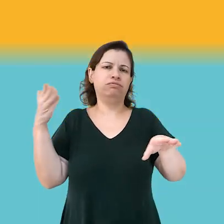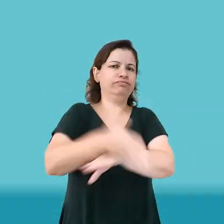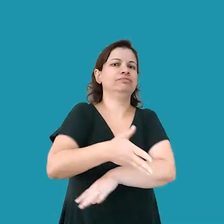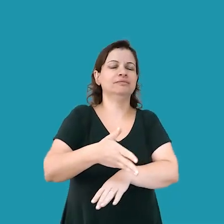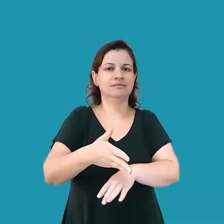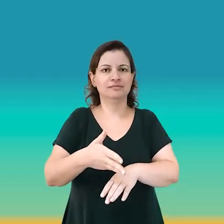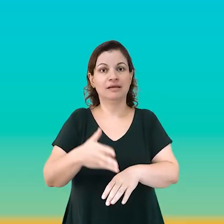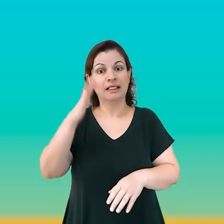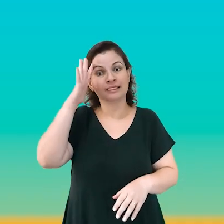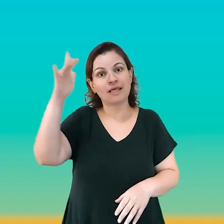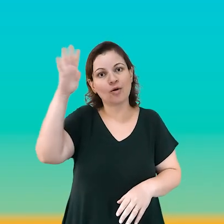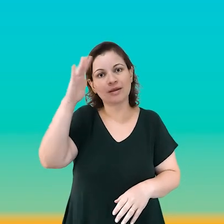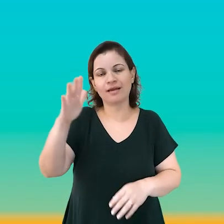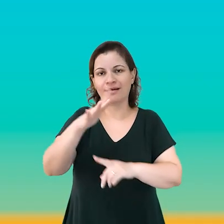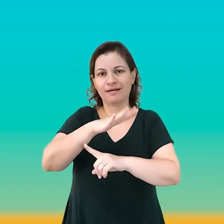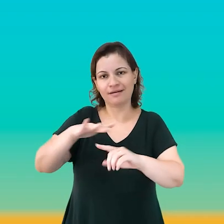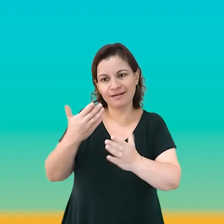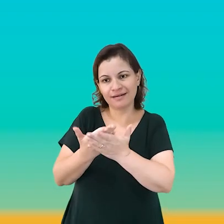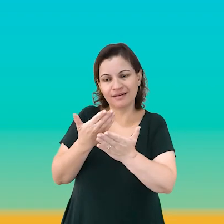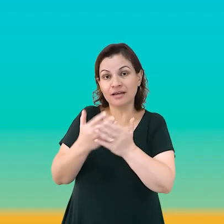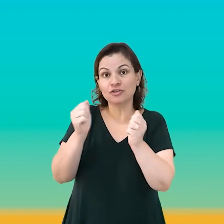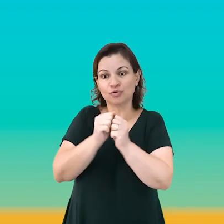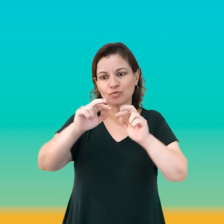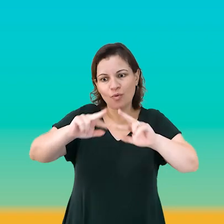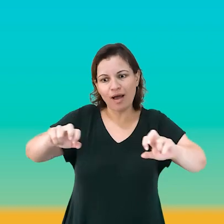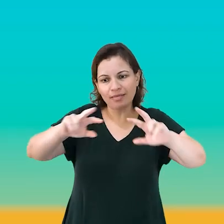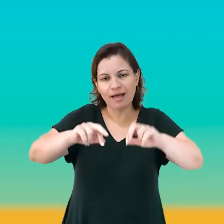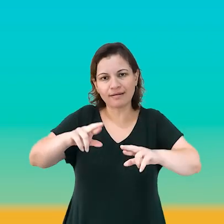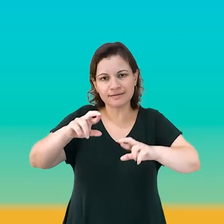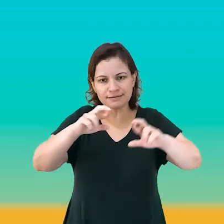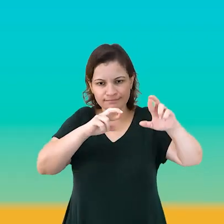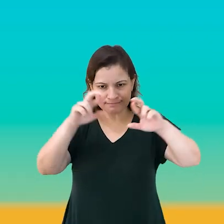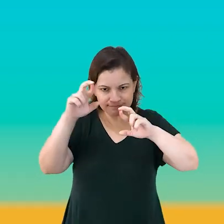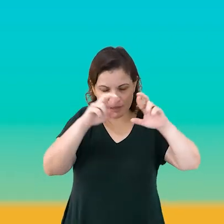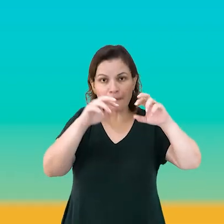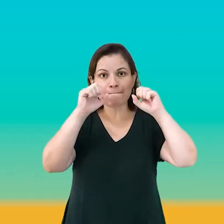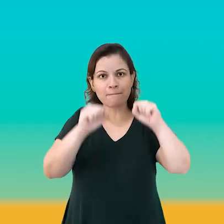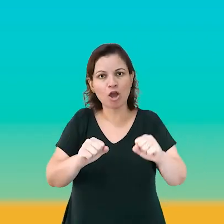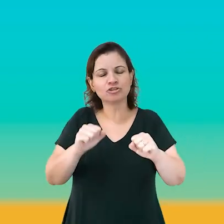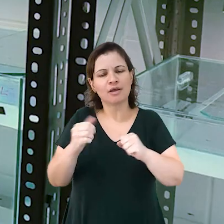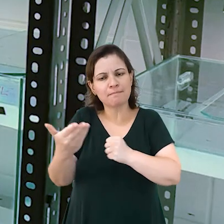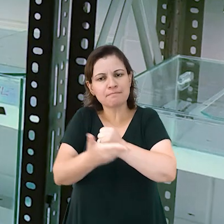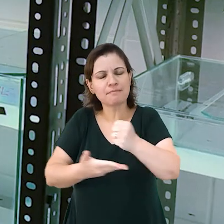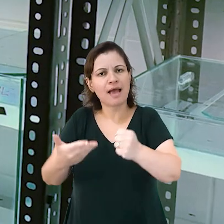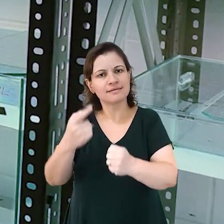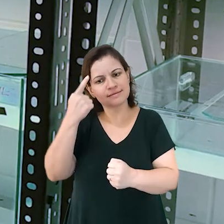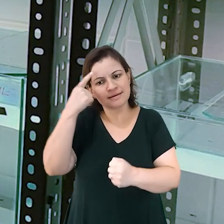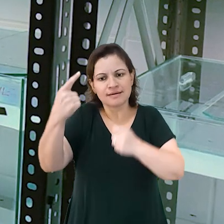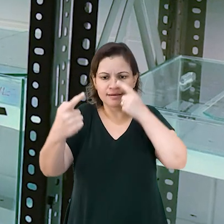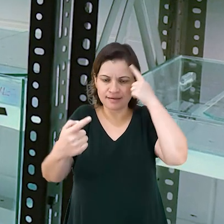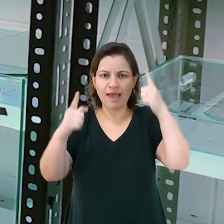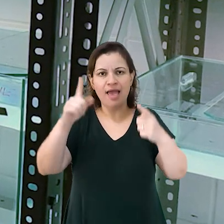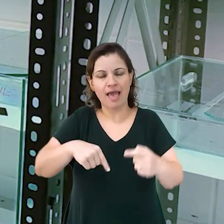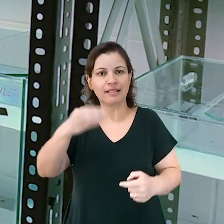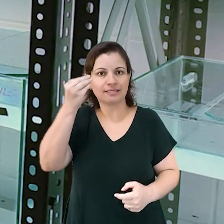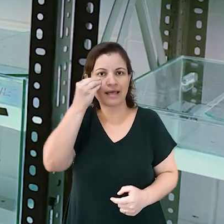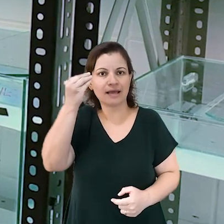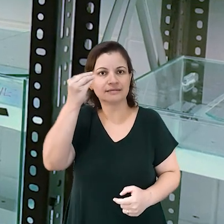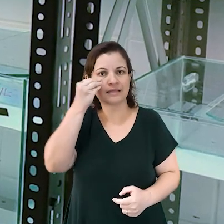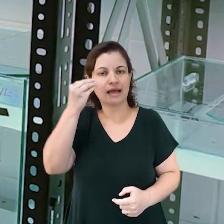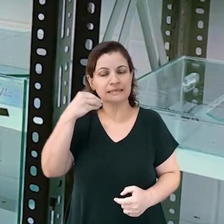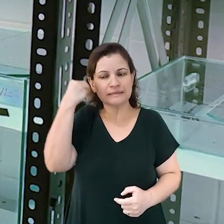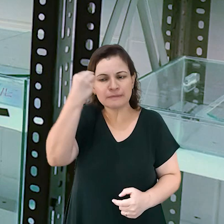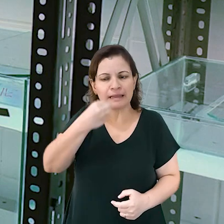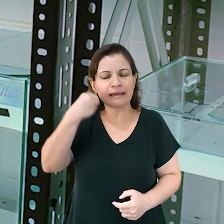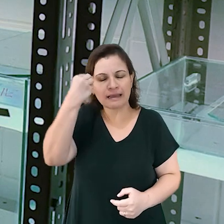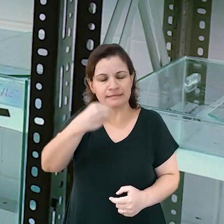invasoras. A teoria ecológica, junto das análises e observações, podem servir de base a hipóteses que serão testadas